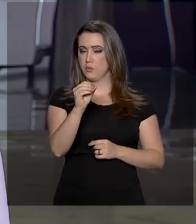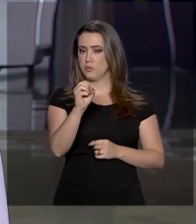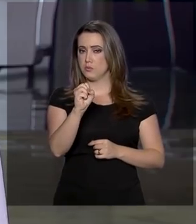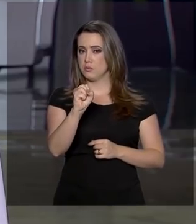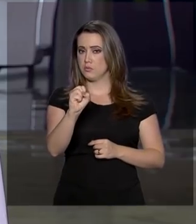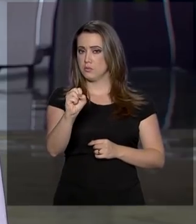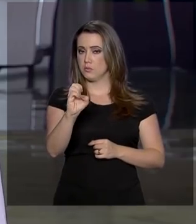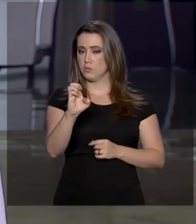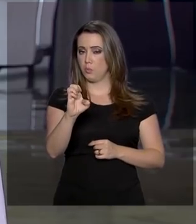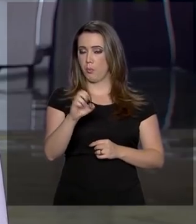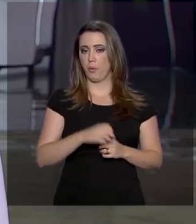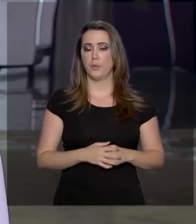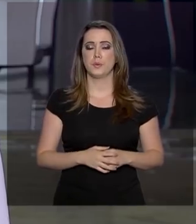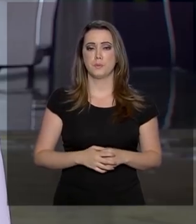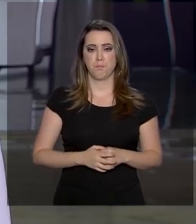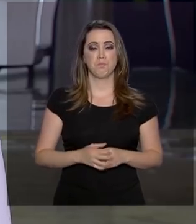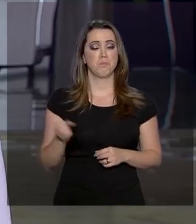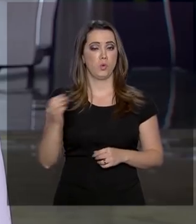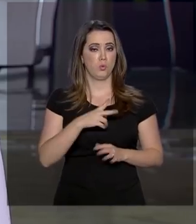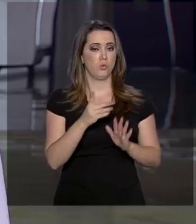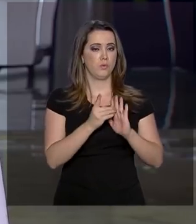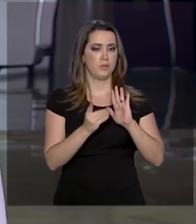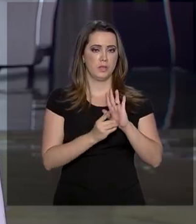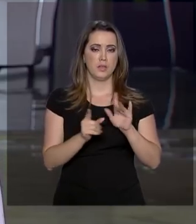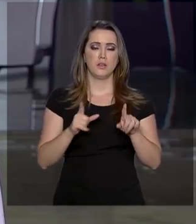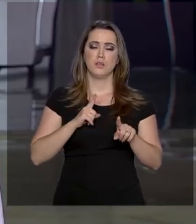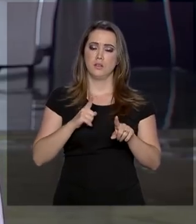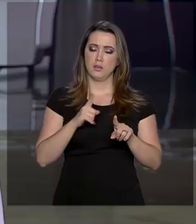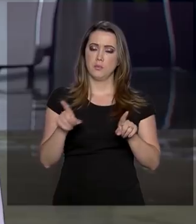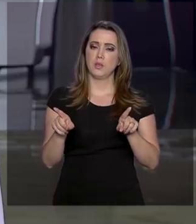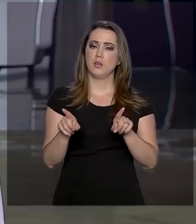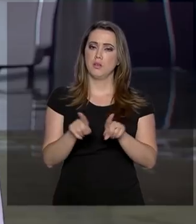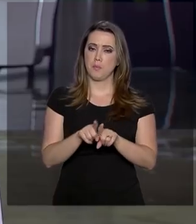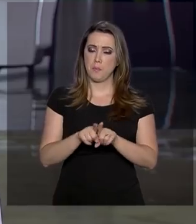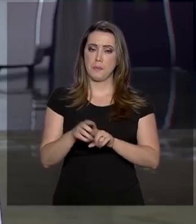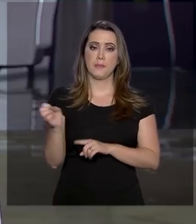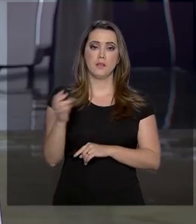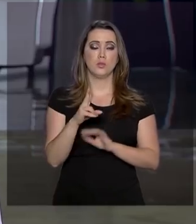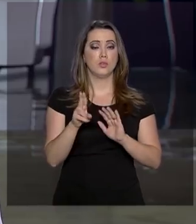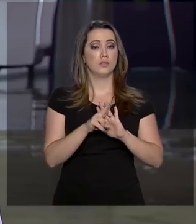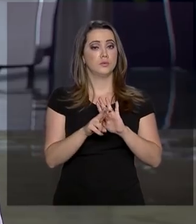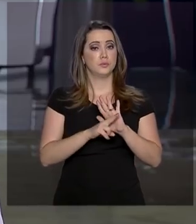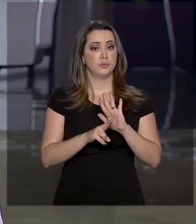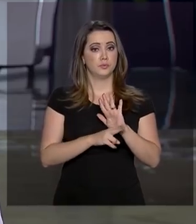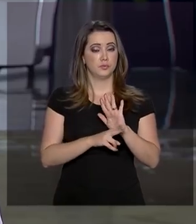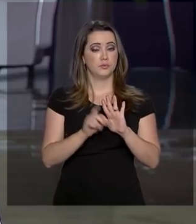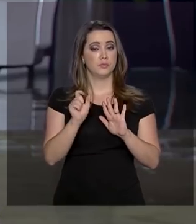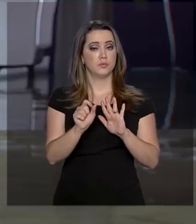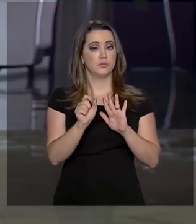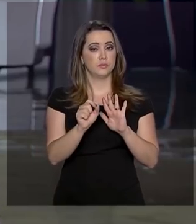Roberto, este novo traz aí também uma novidade na regra, nas regras para